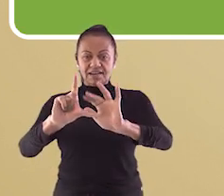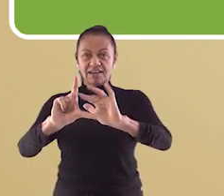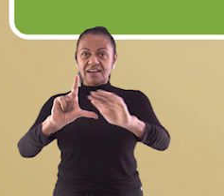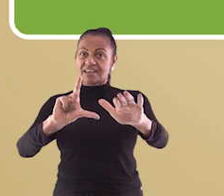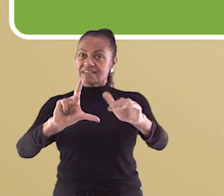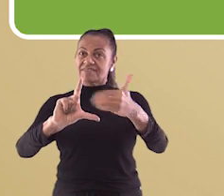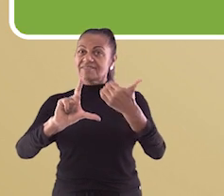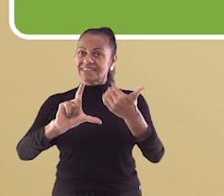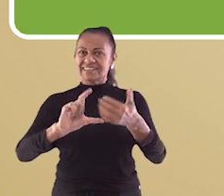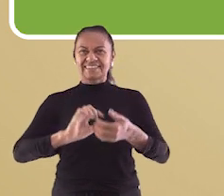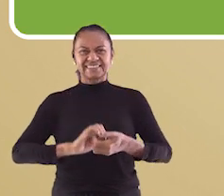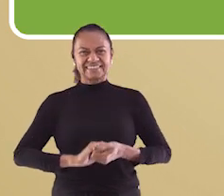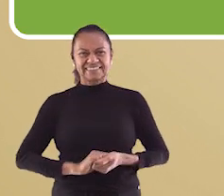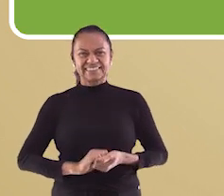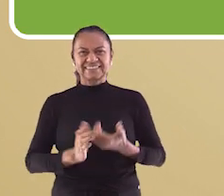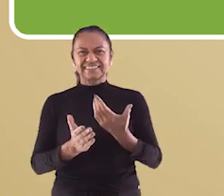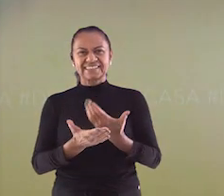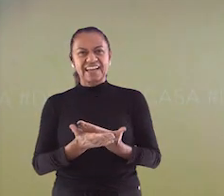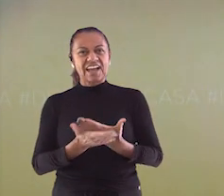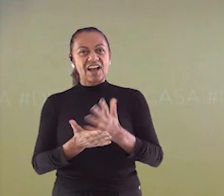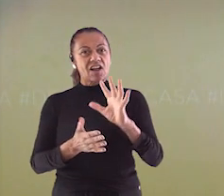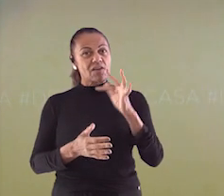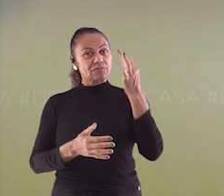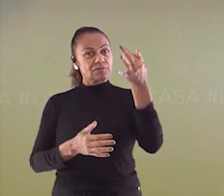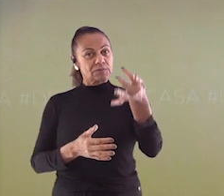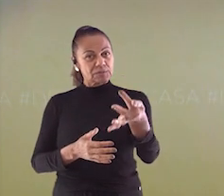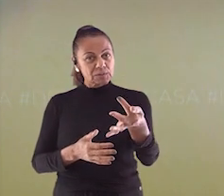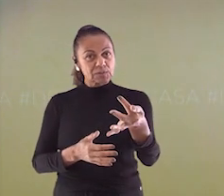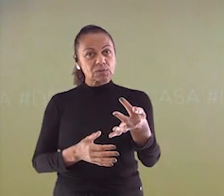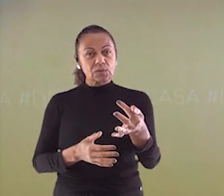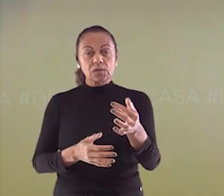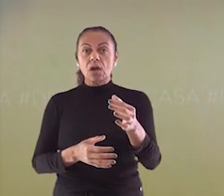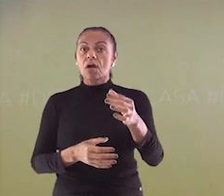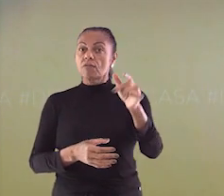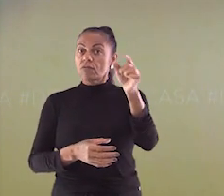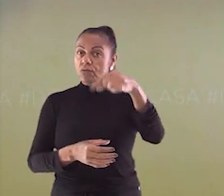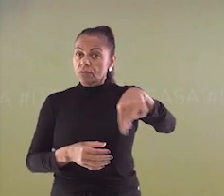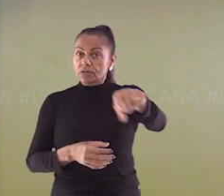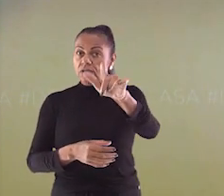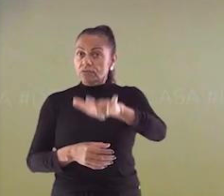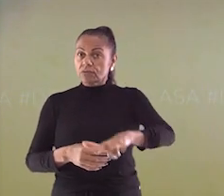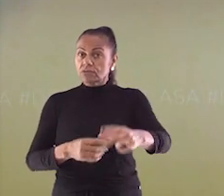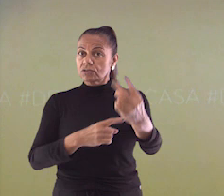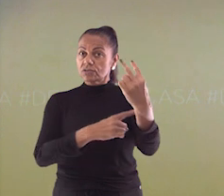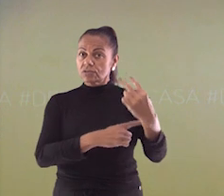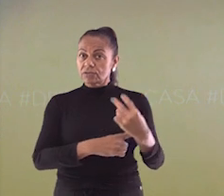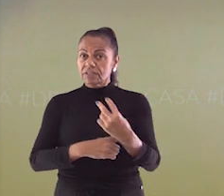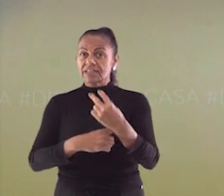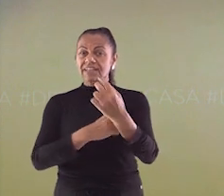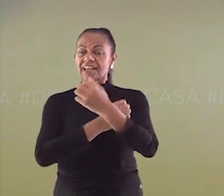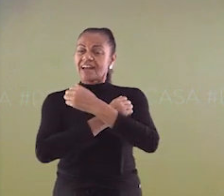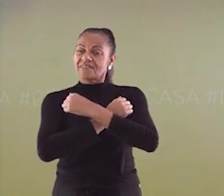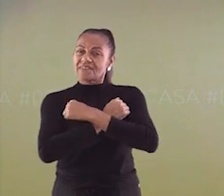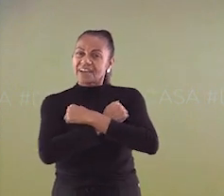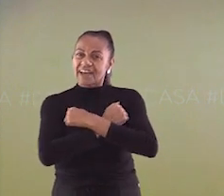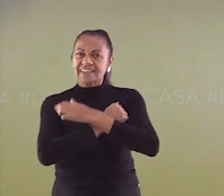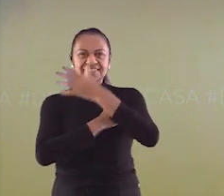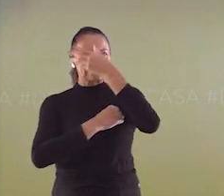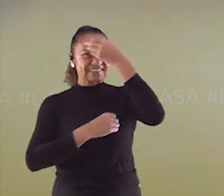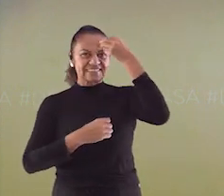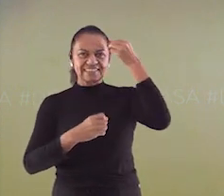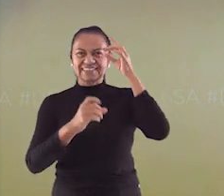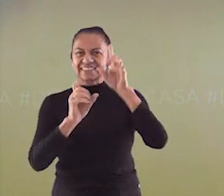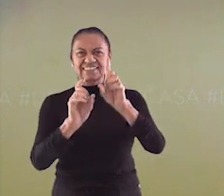aparecendo aí na sua tela. Até a próxima! Continuem se cuidando, um grande abraço virtual